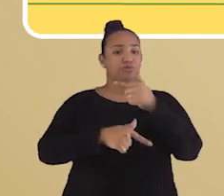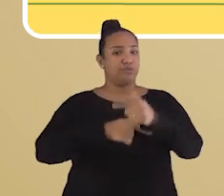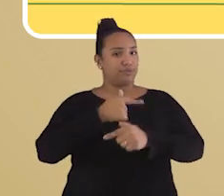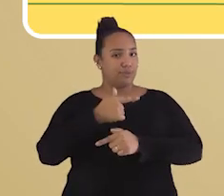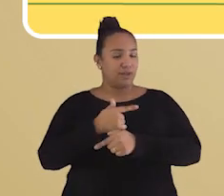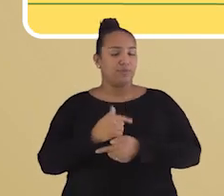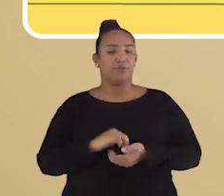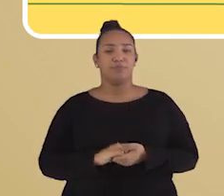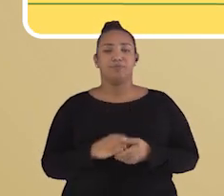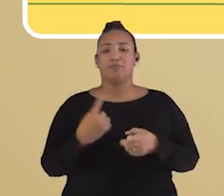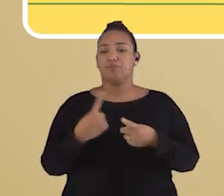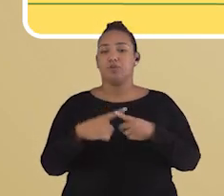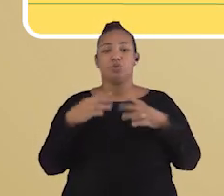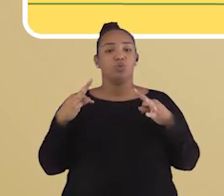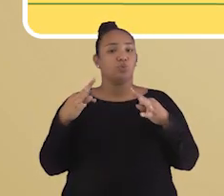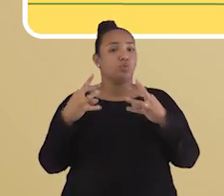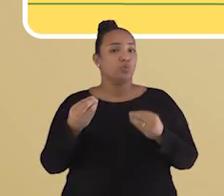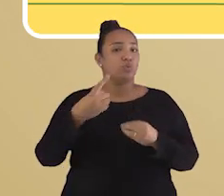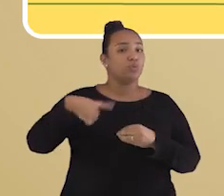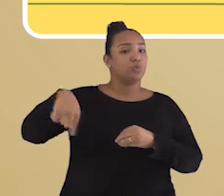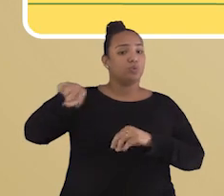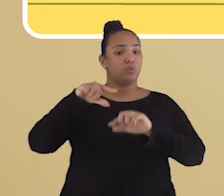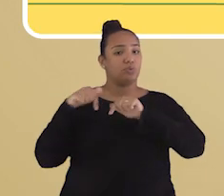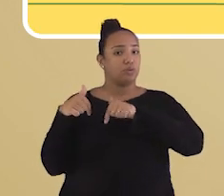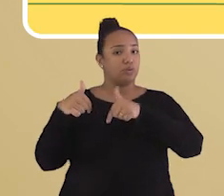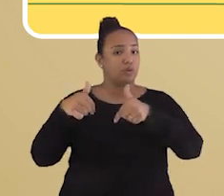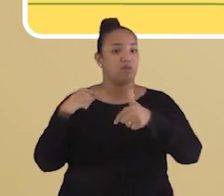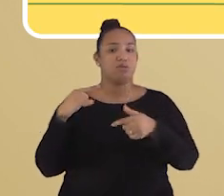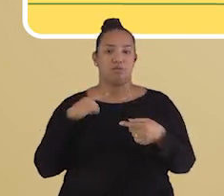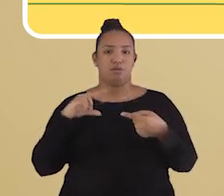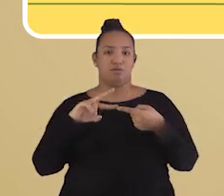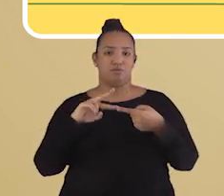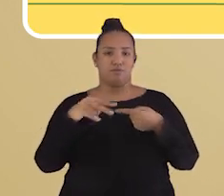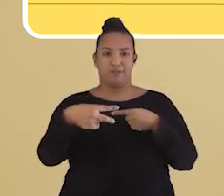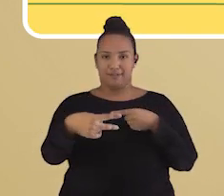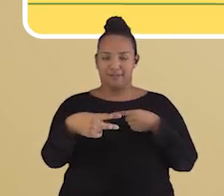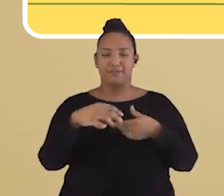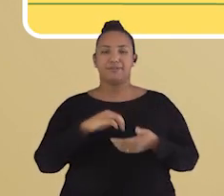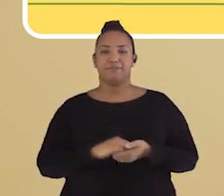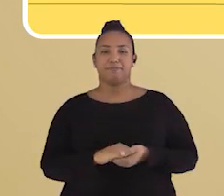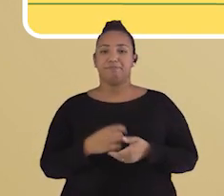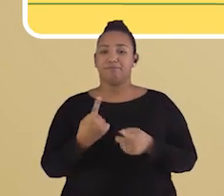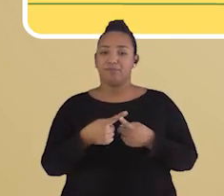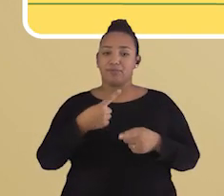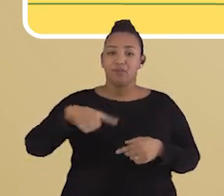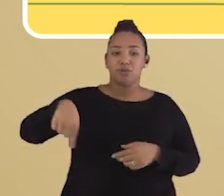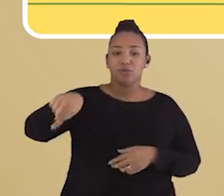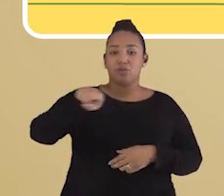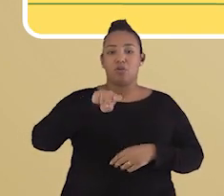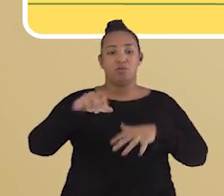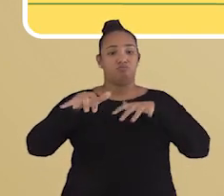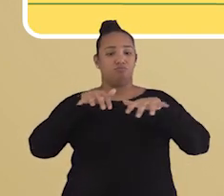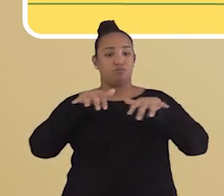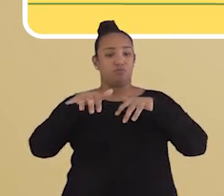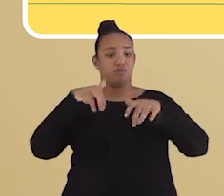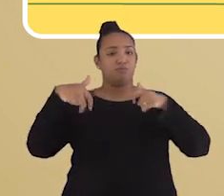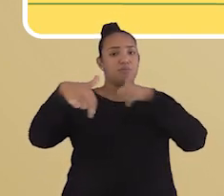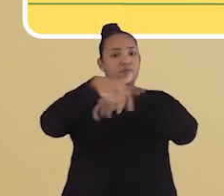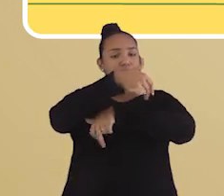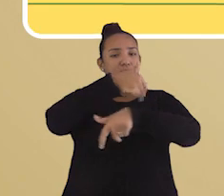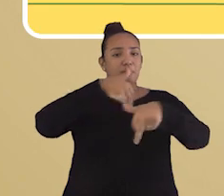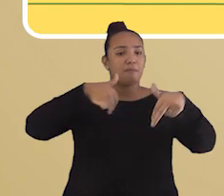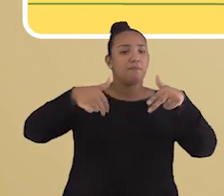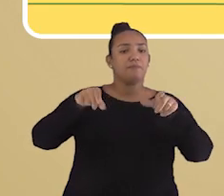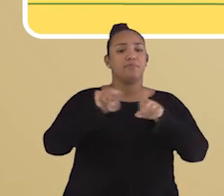pois tudo o que fazemos traz consequências, pois estamos em constante movimento e consumo de